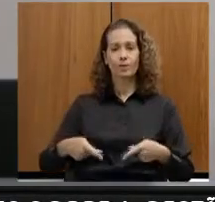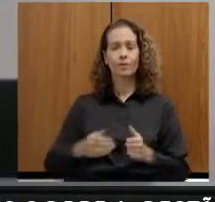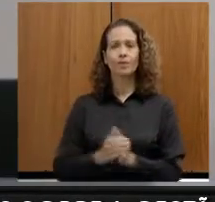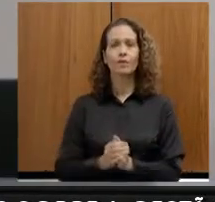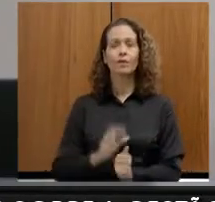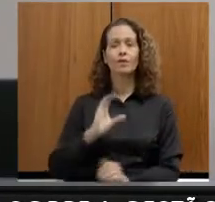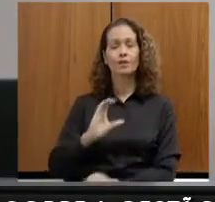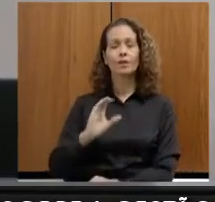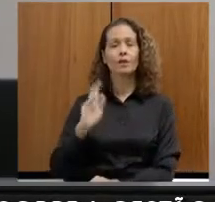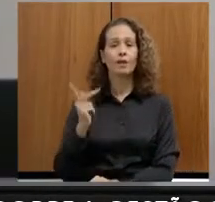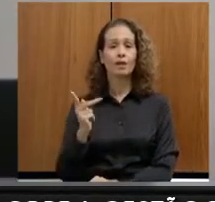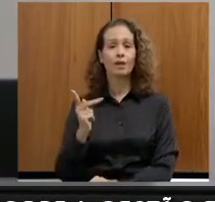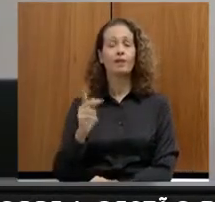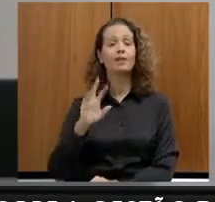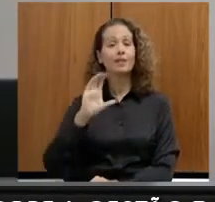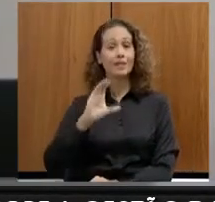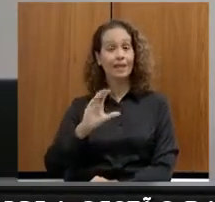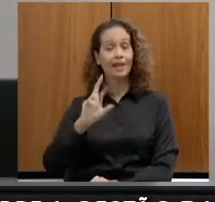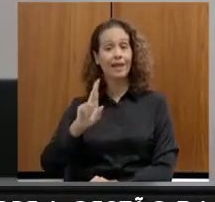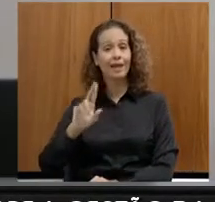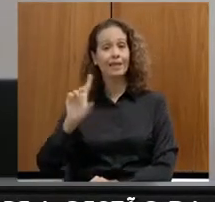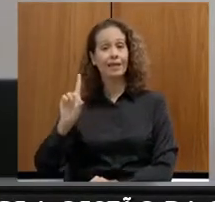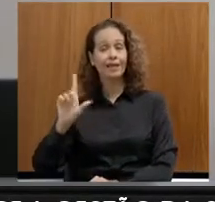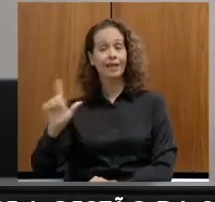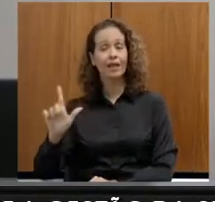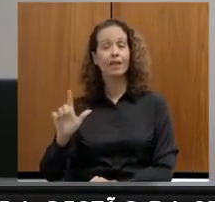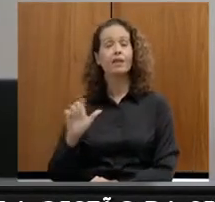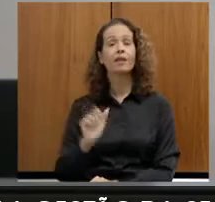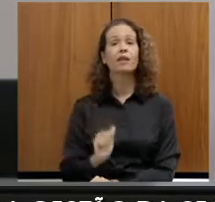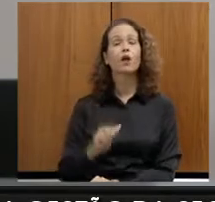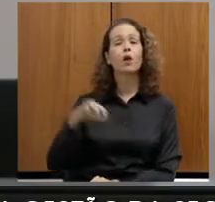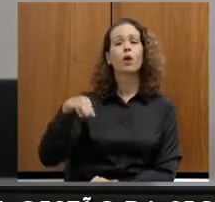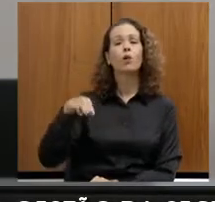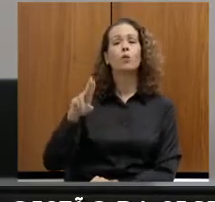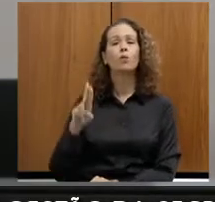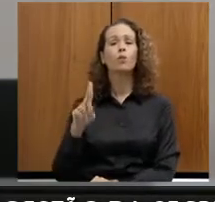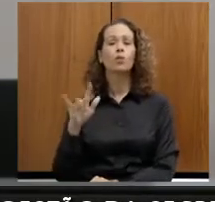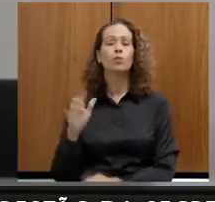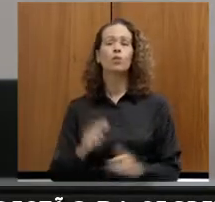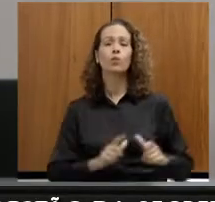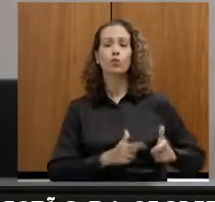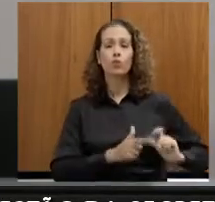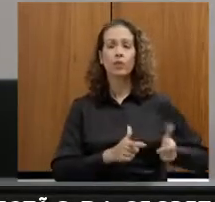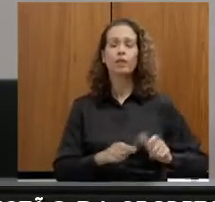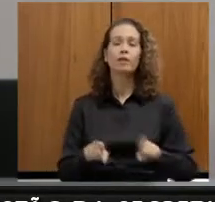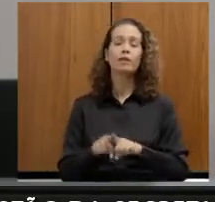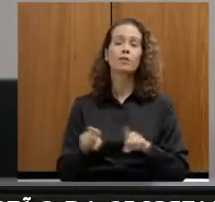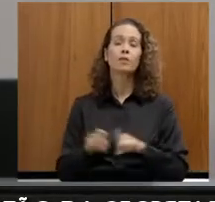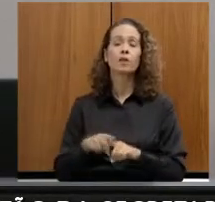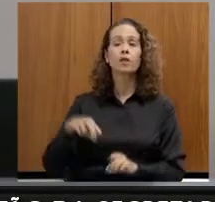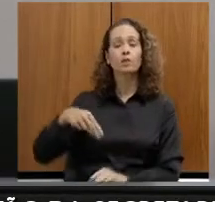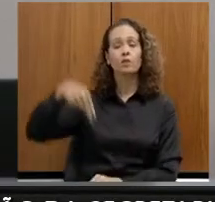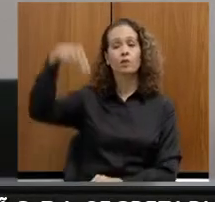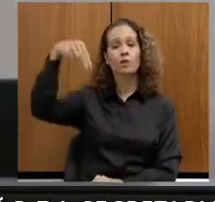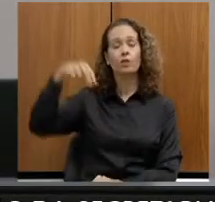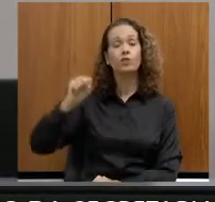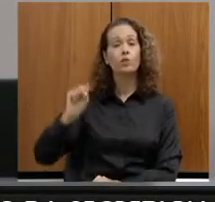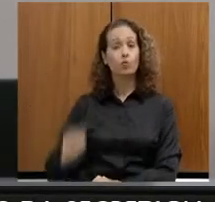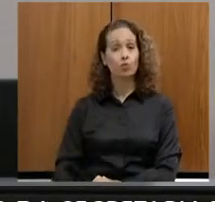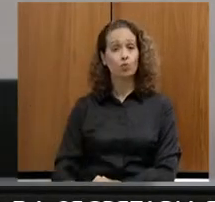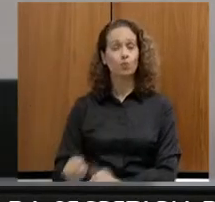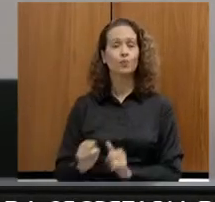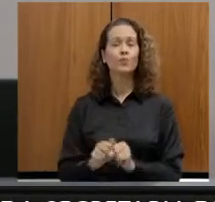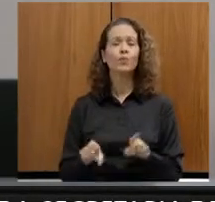CRDH da Mata, CRDH Mucuri, CRDH Sul e CRDH Norte, bem como